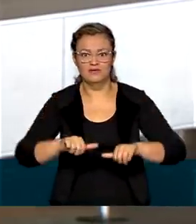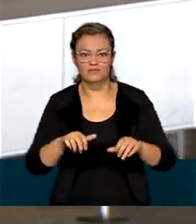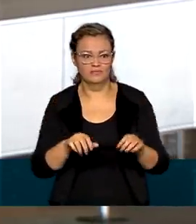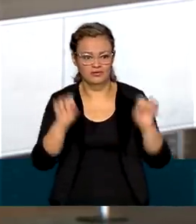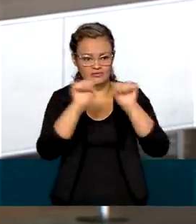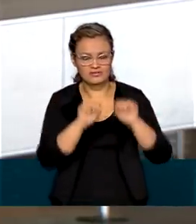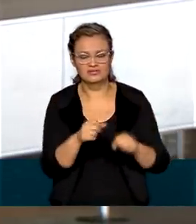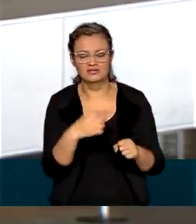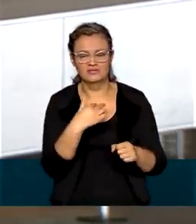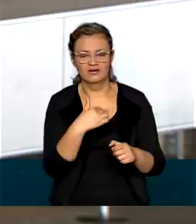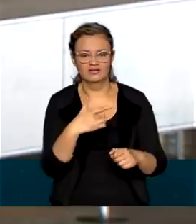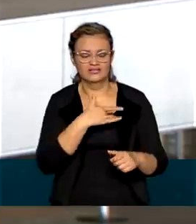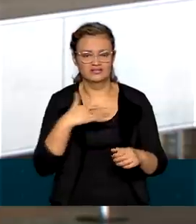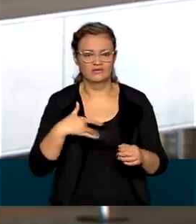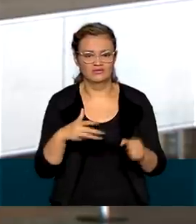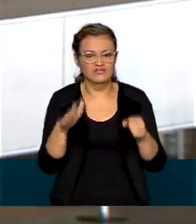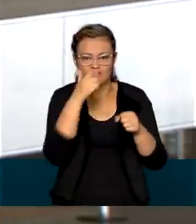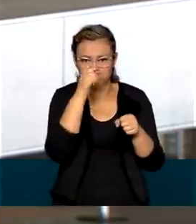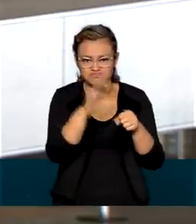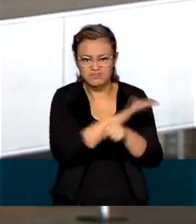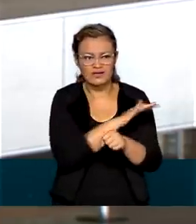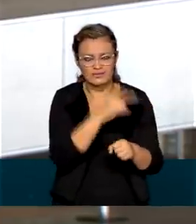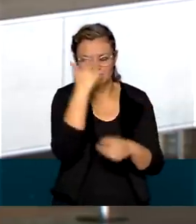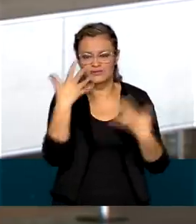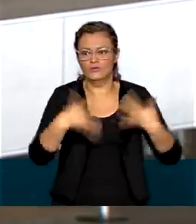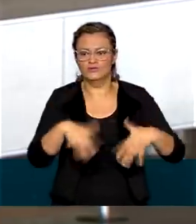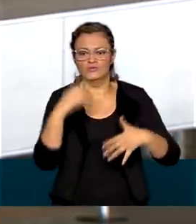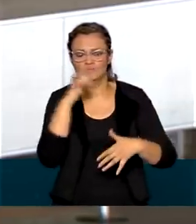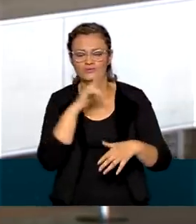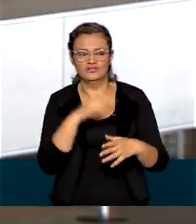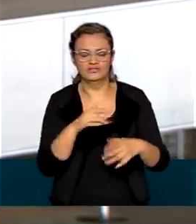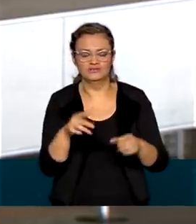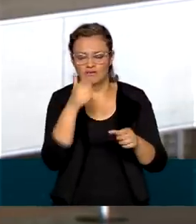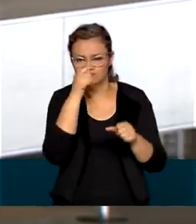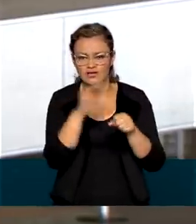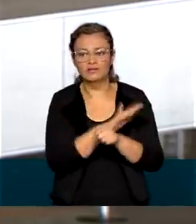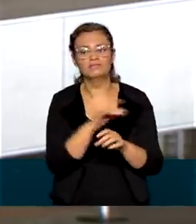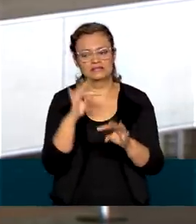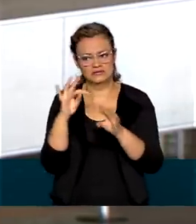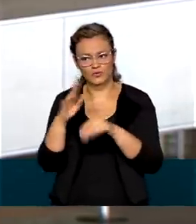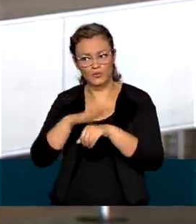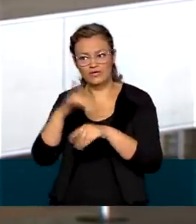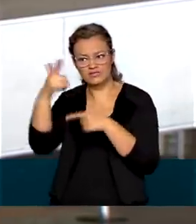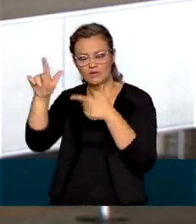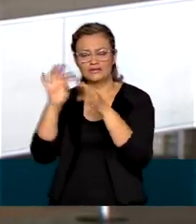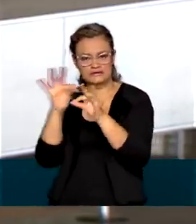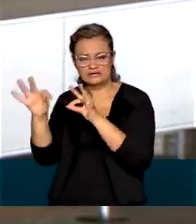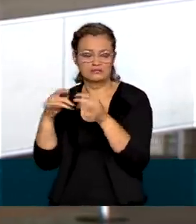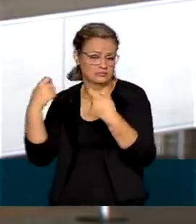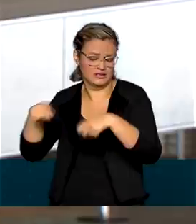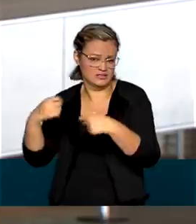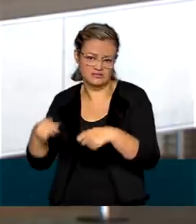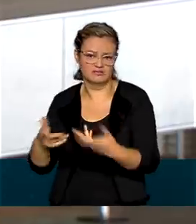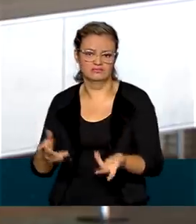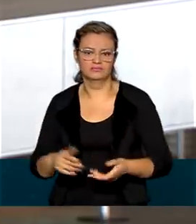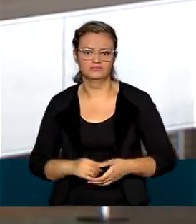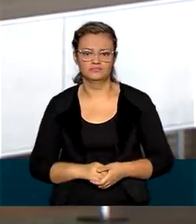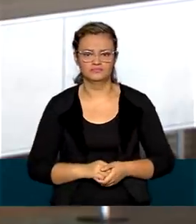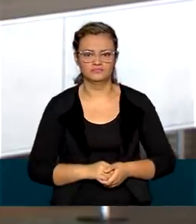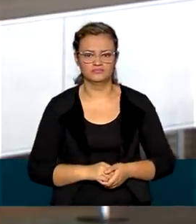único de saúde depois, criaria uma demanda reprimida e é necessário também tratar as outras doenças além da Covid-19.